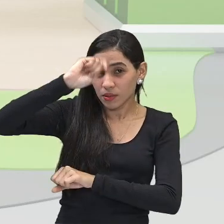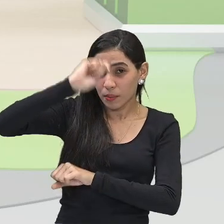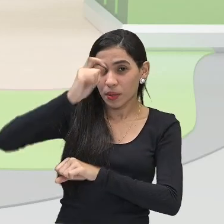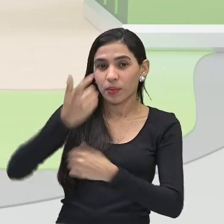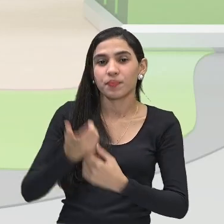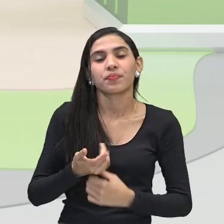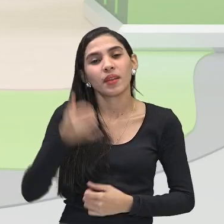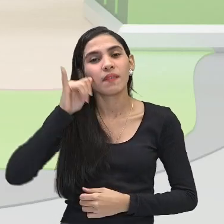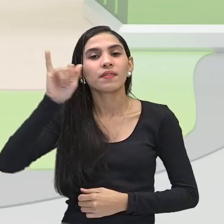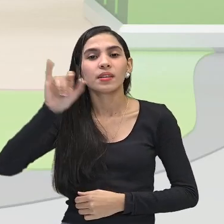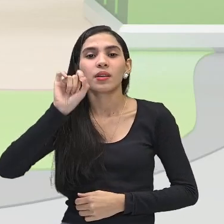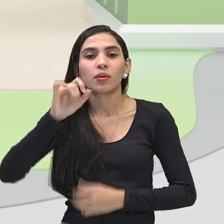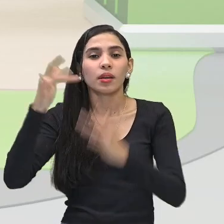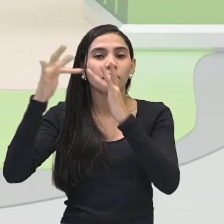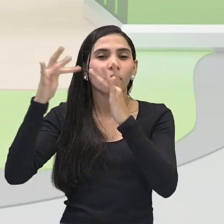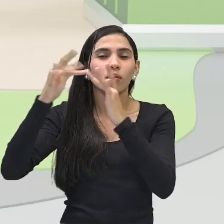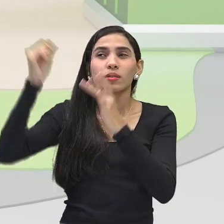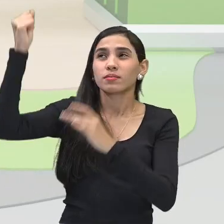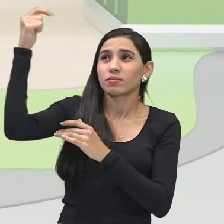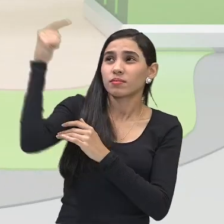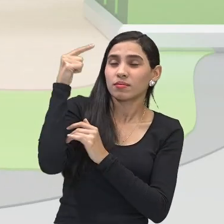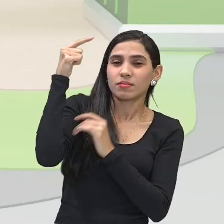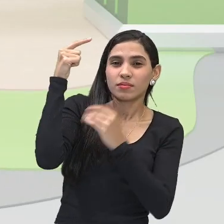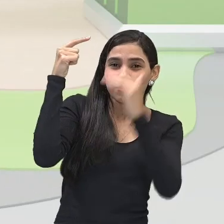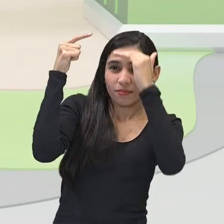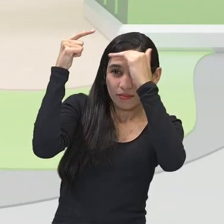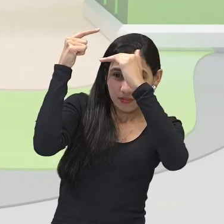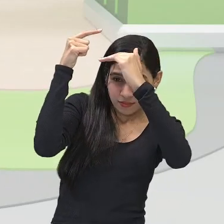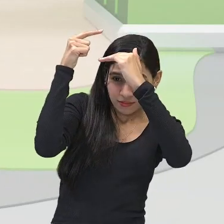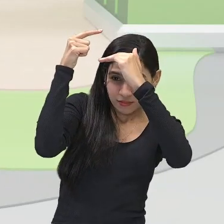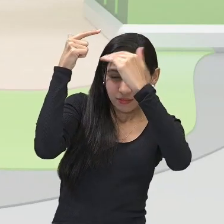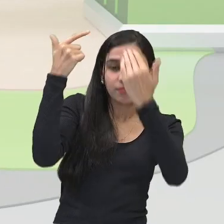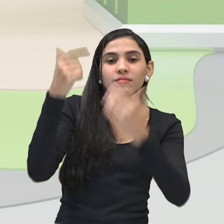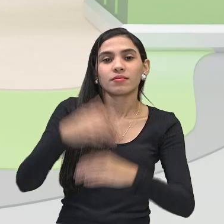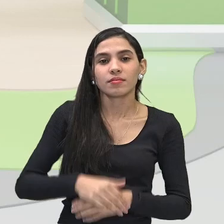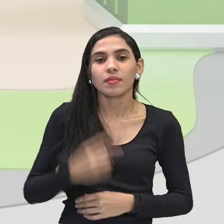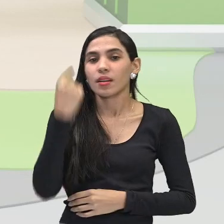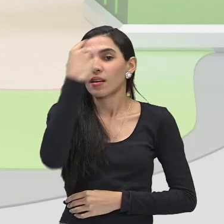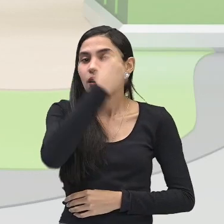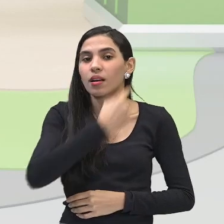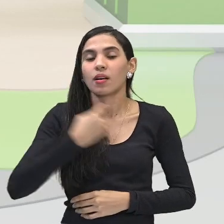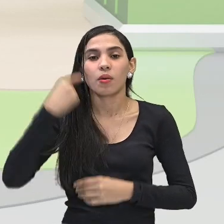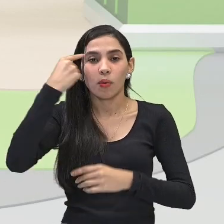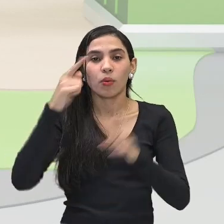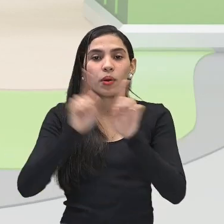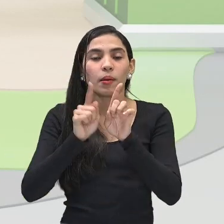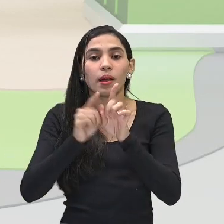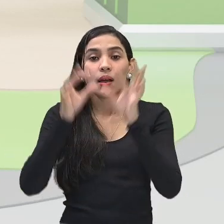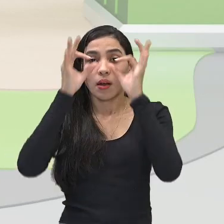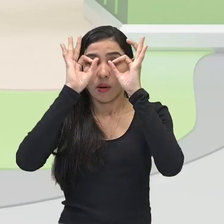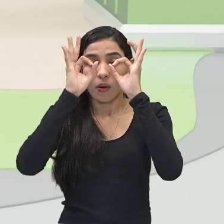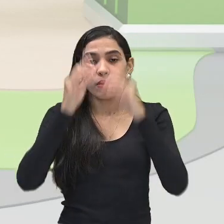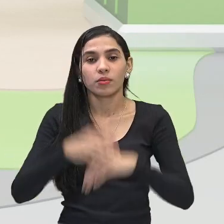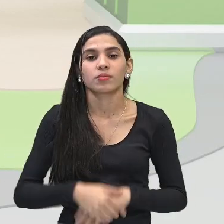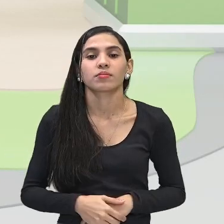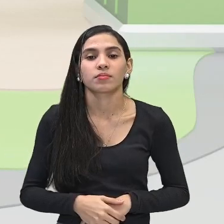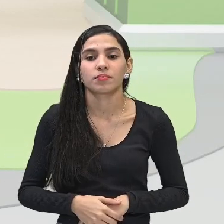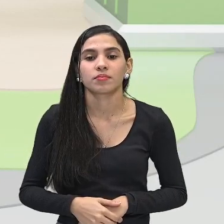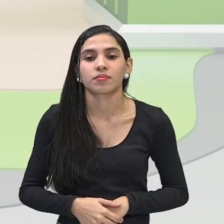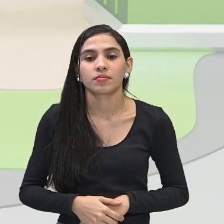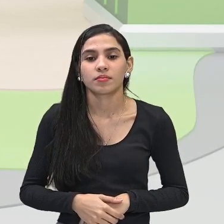evita o contato direto com essa região ali do rosto e dos olhos. Não devemos